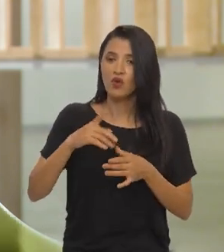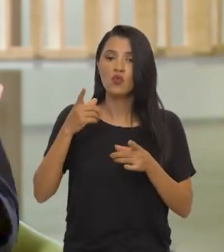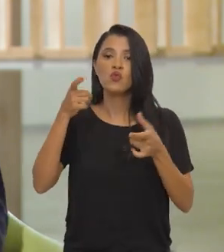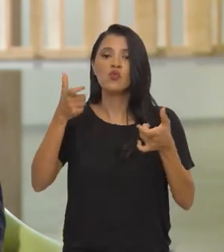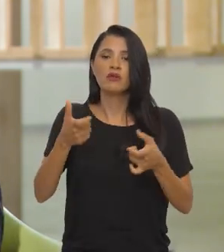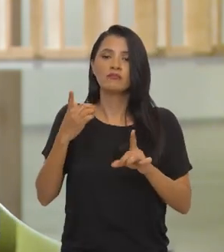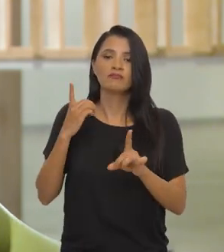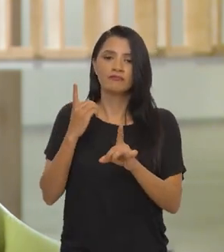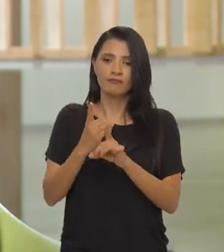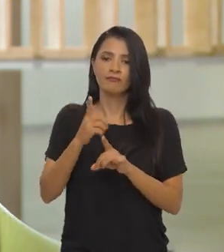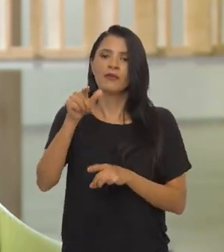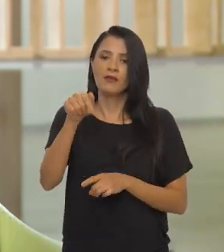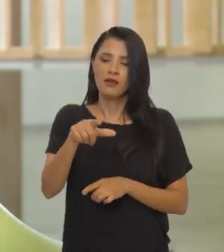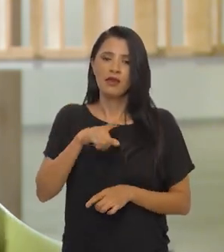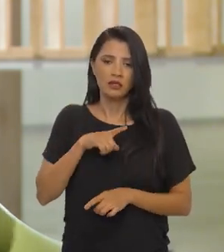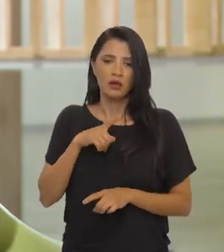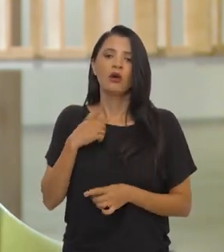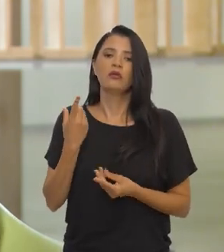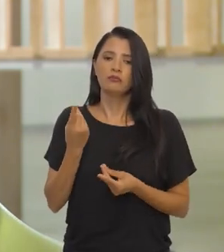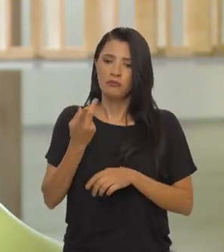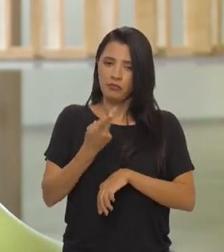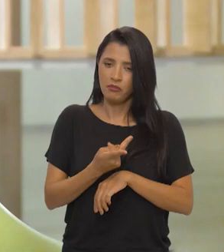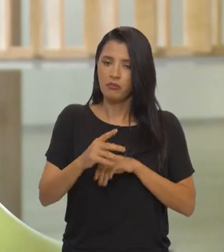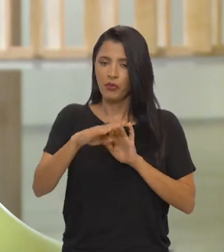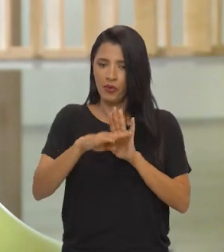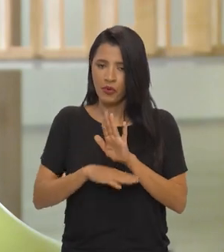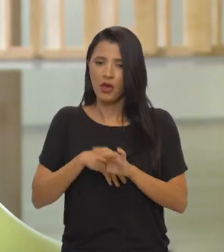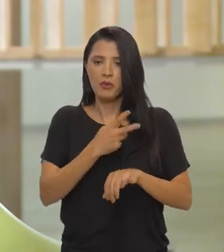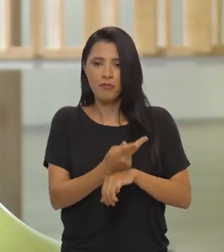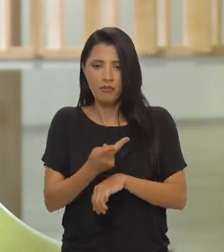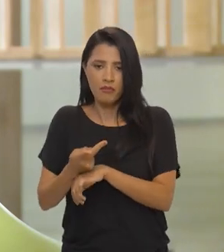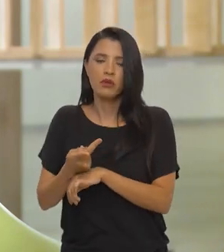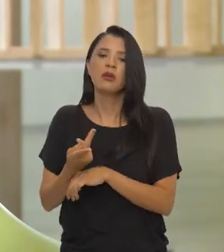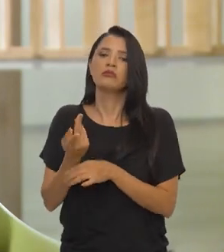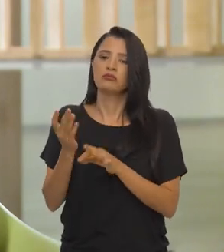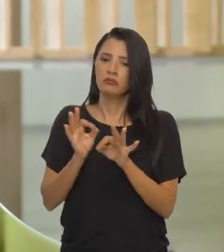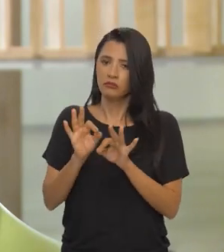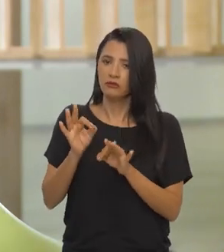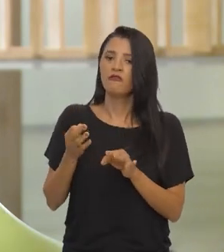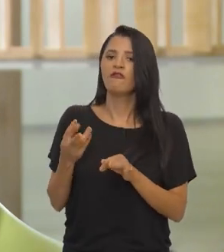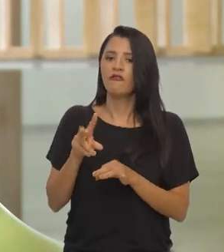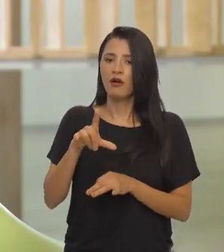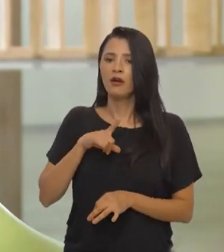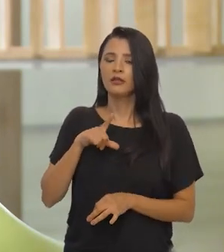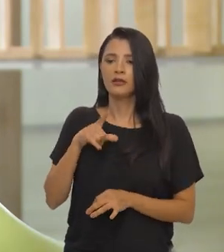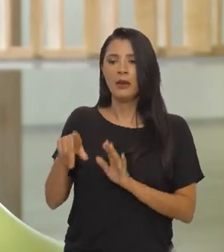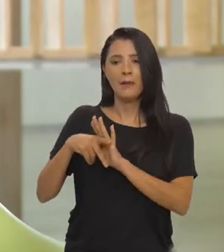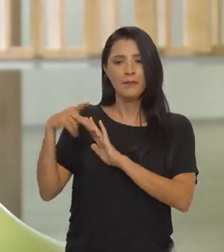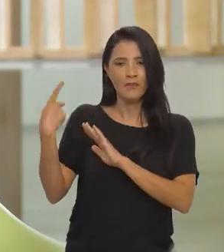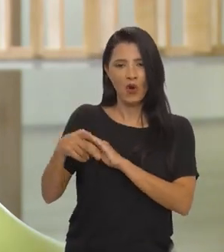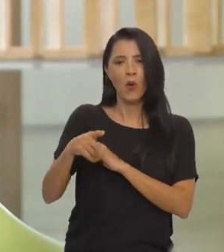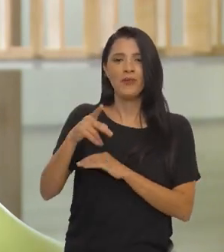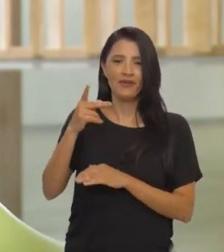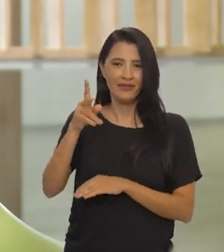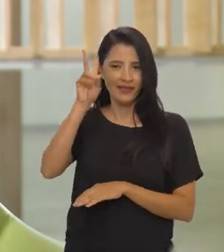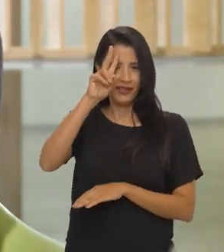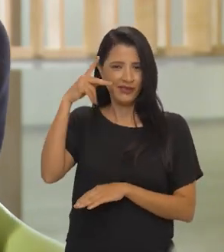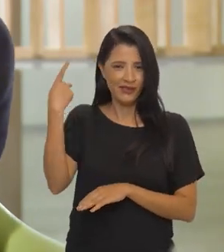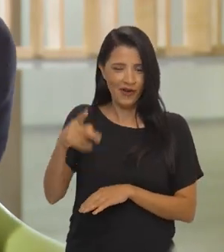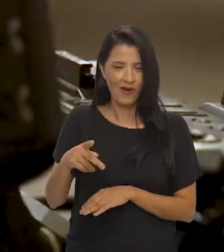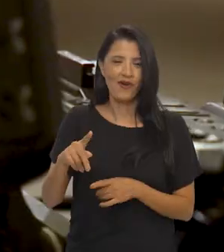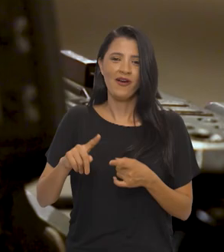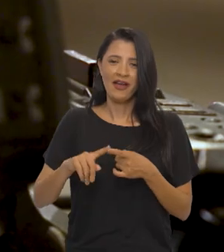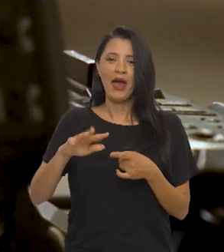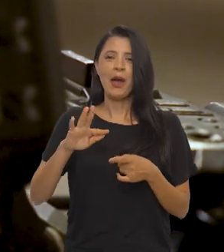é o lugar onde a gente se encontra. Então, traremos esses programas e esses prêmios que estão na história da instituição. Você